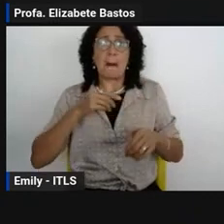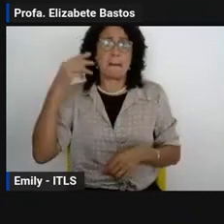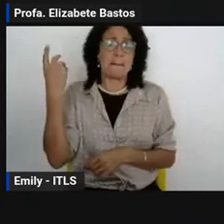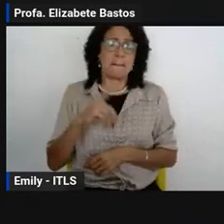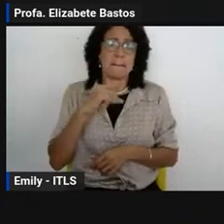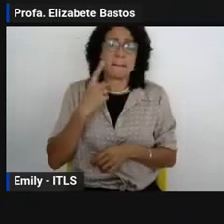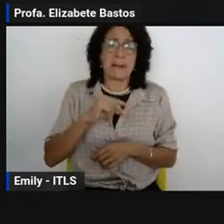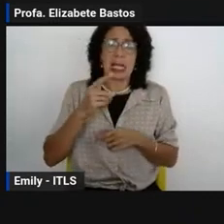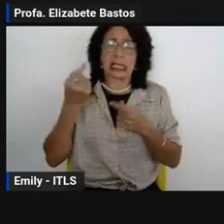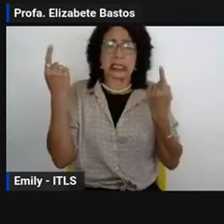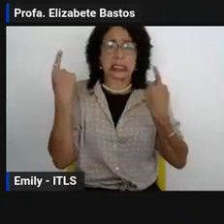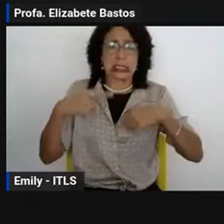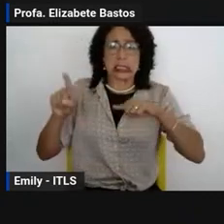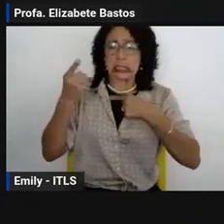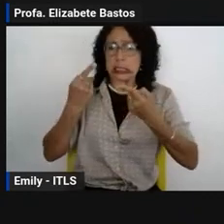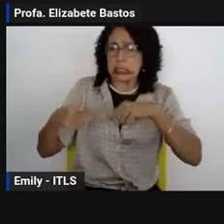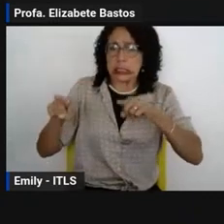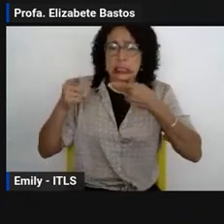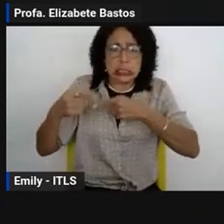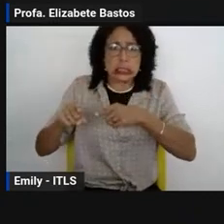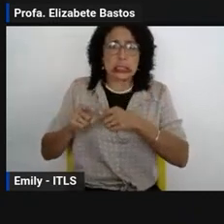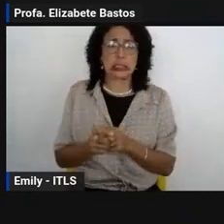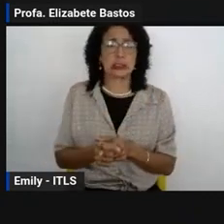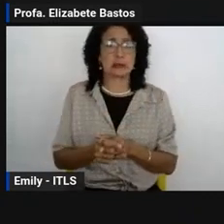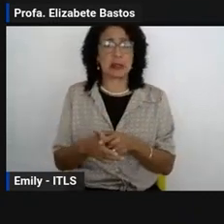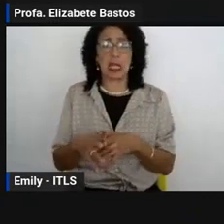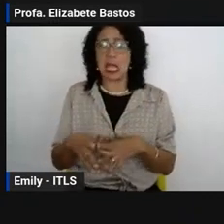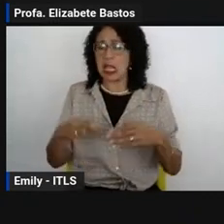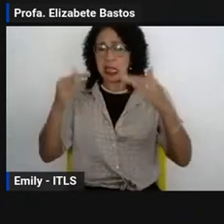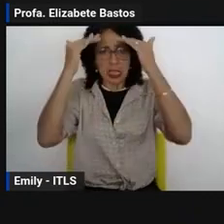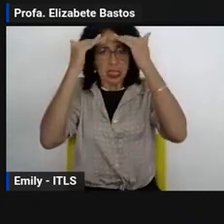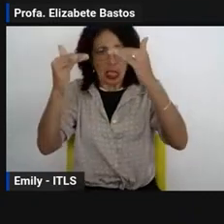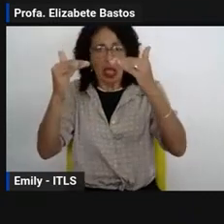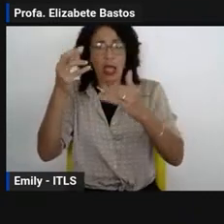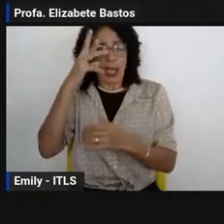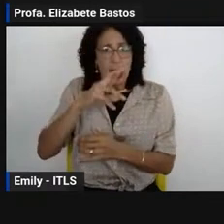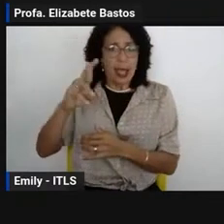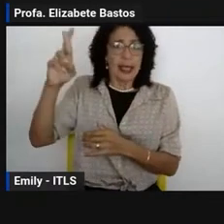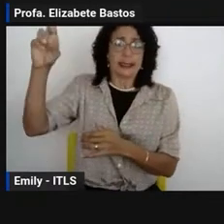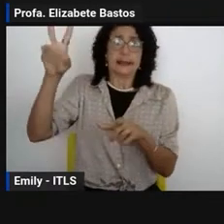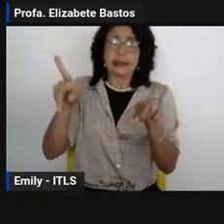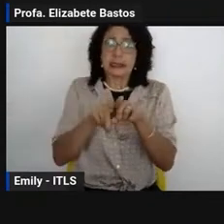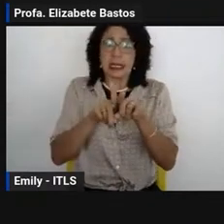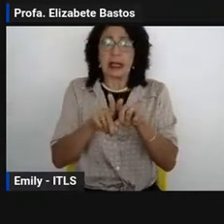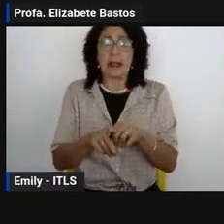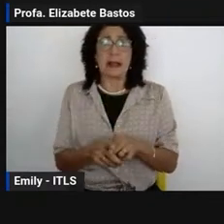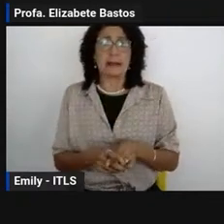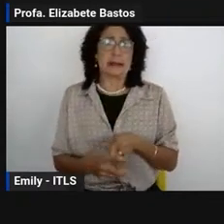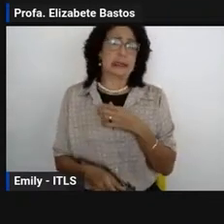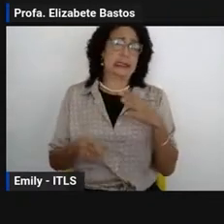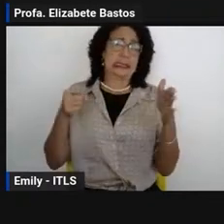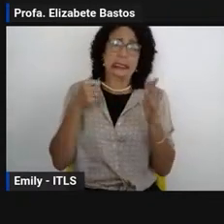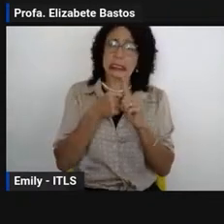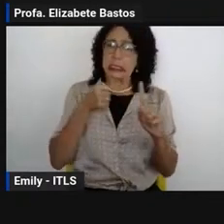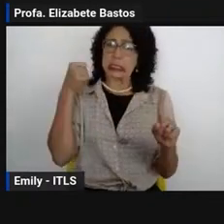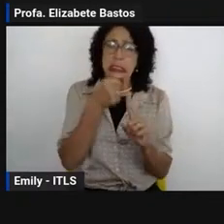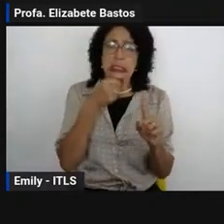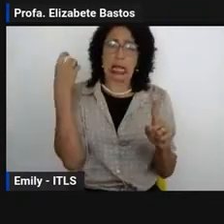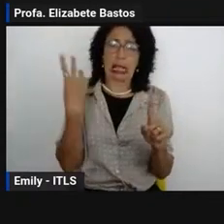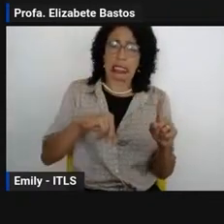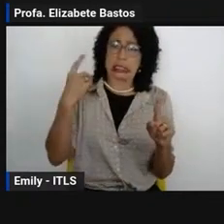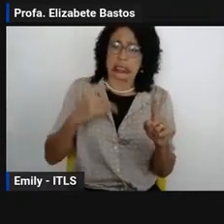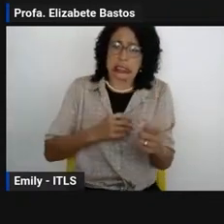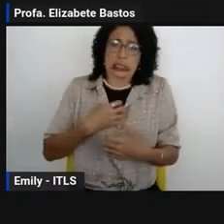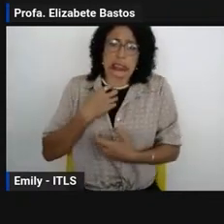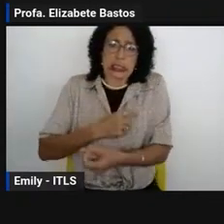problemas políticos ou sociais como a falta de emprego, fome, perseguições políticas por conta também da